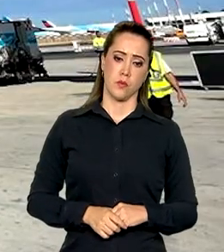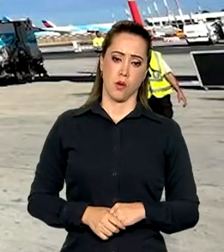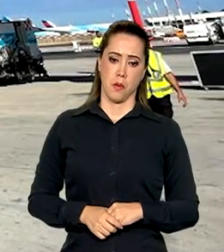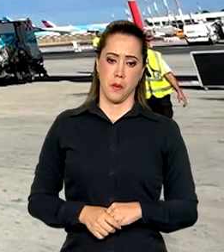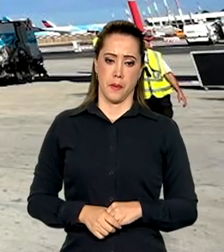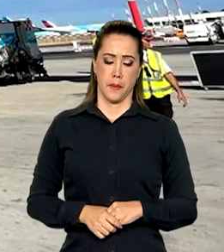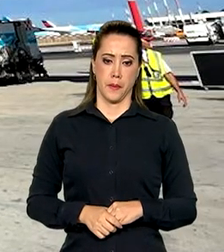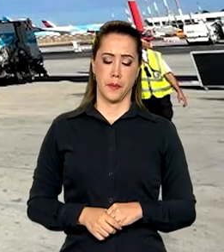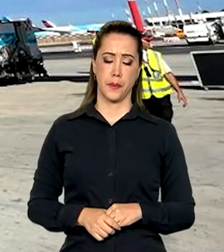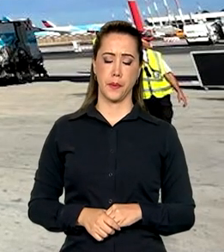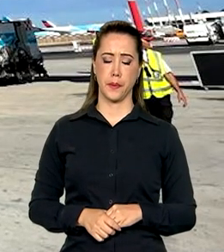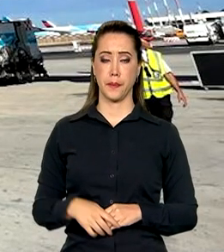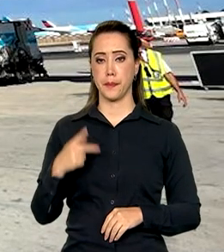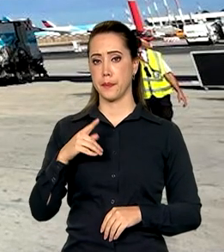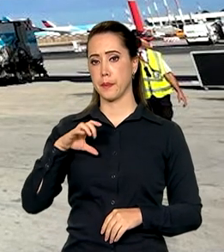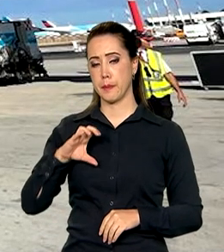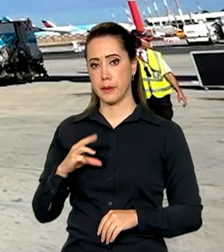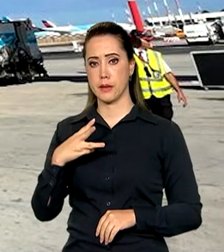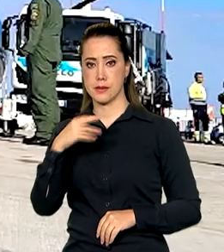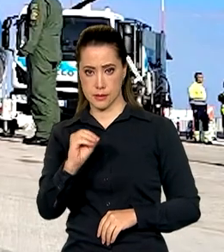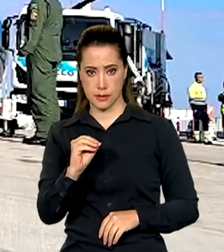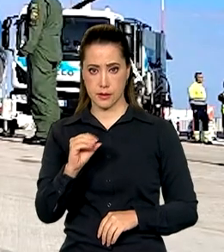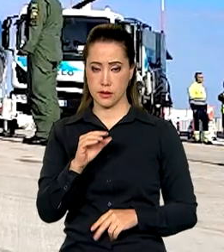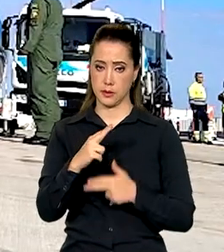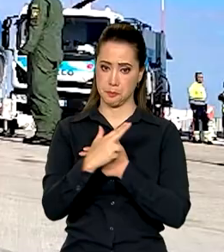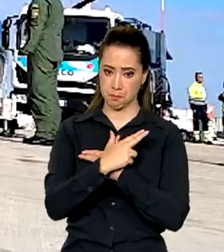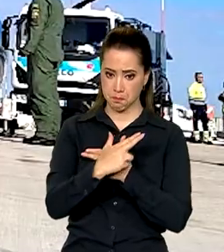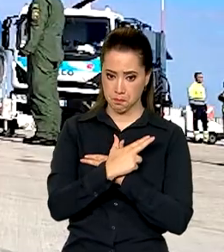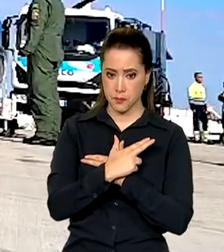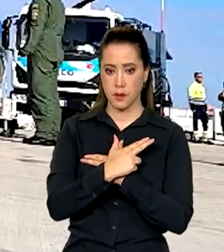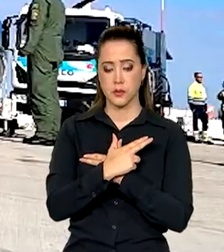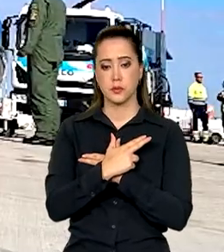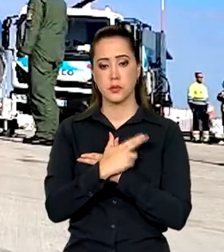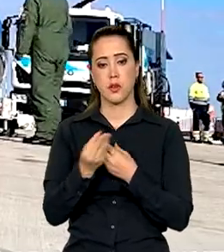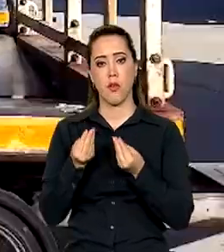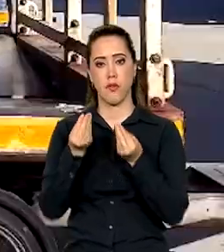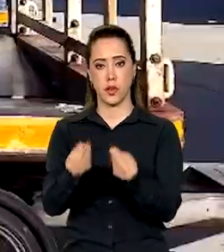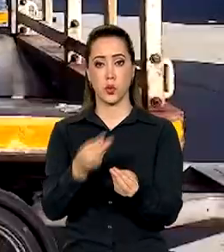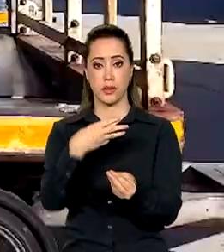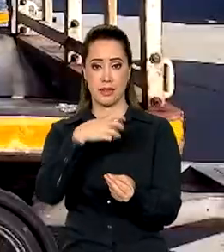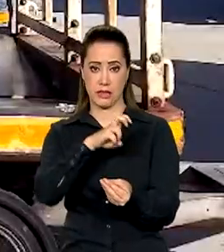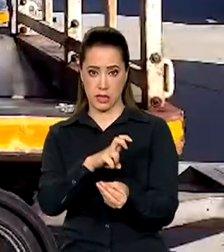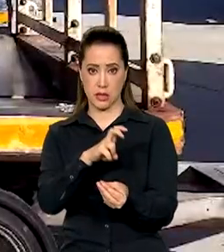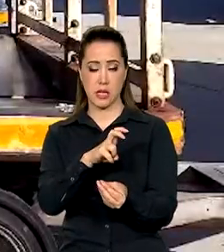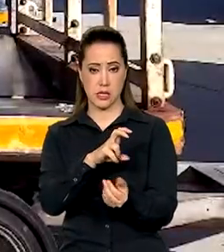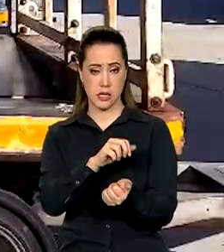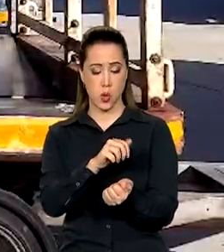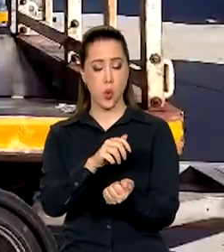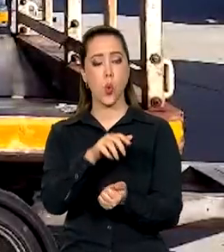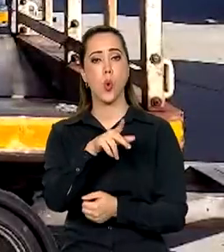O KC-30 da FAB deixou em Roma 35 purificadores de água e dois kits de